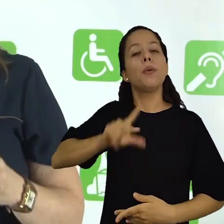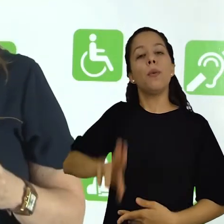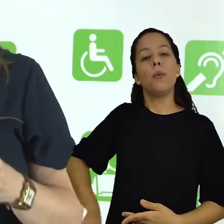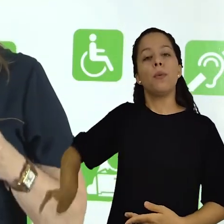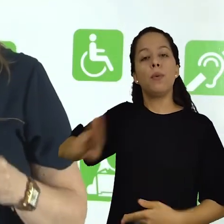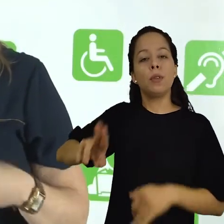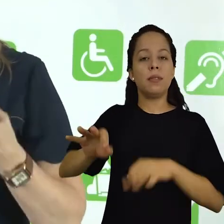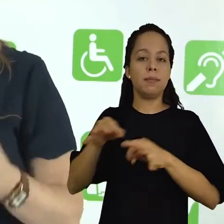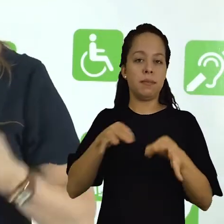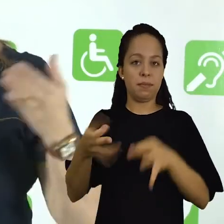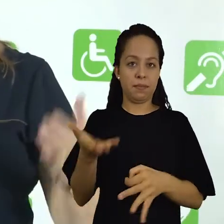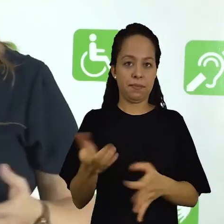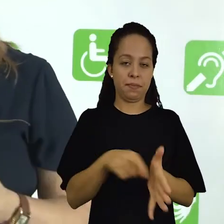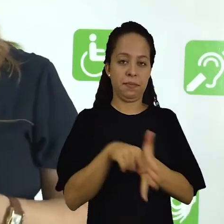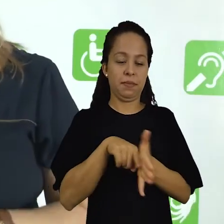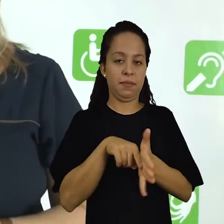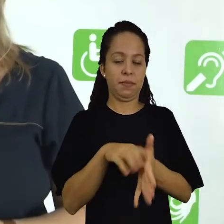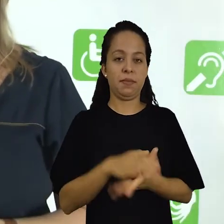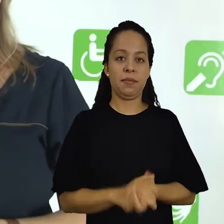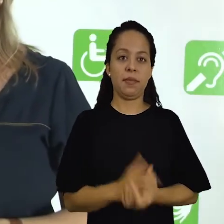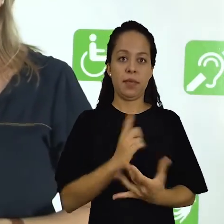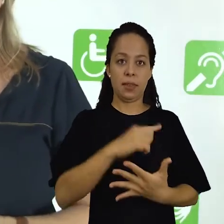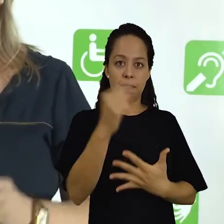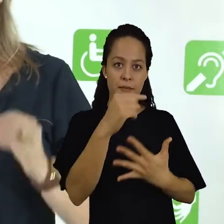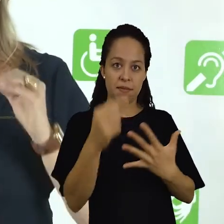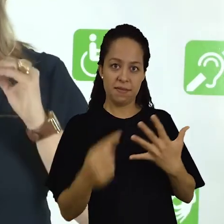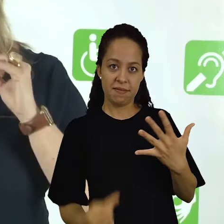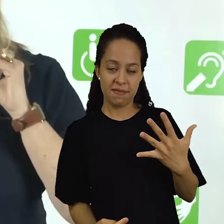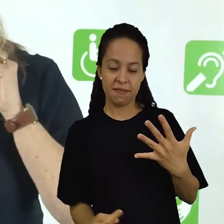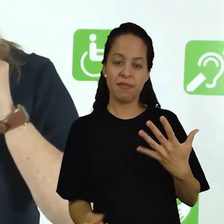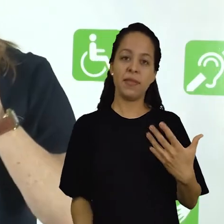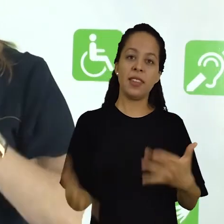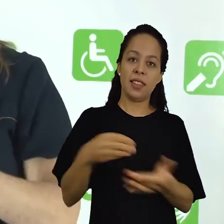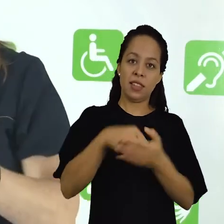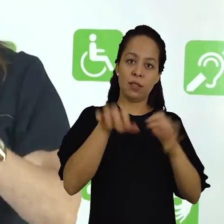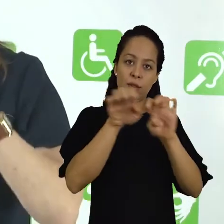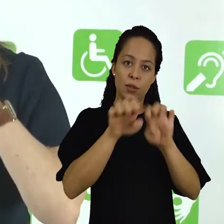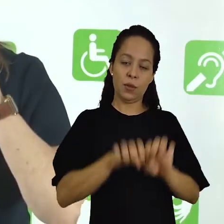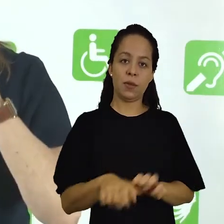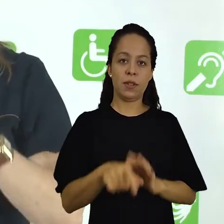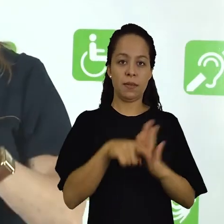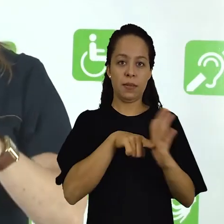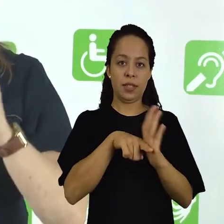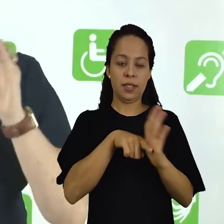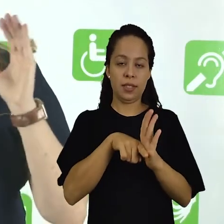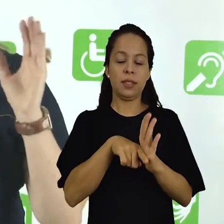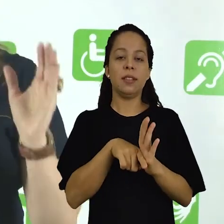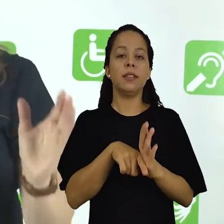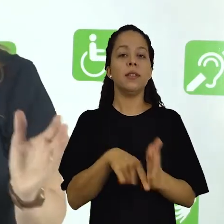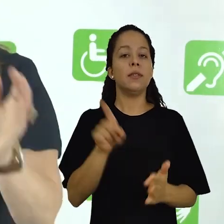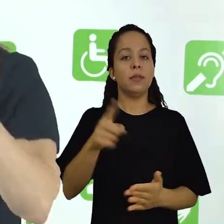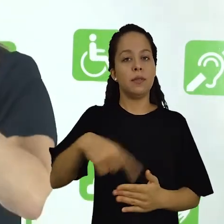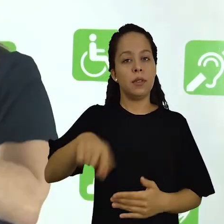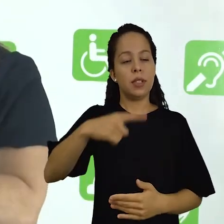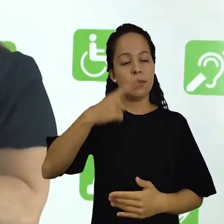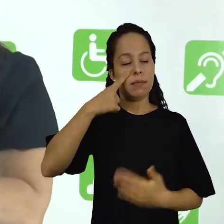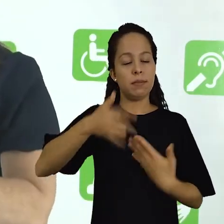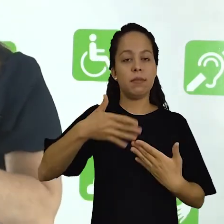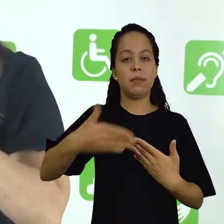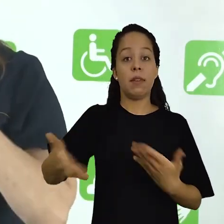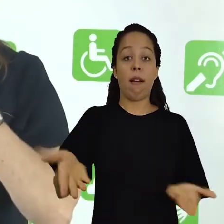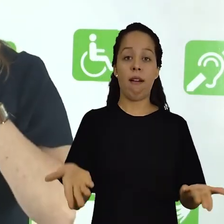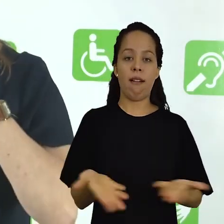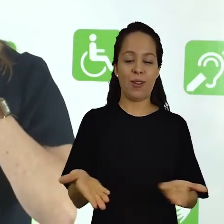ou que você tenha utilizado na execução dessa pesquisa. Todos esses itens vistos na estruturação da